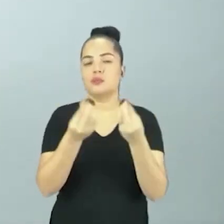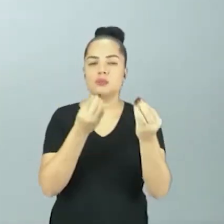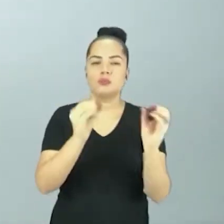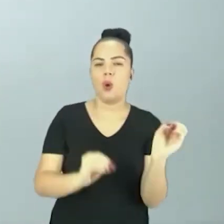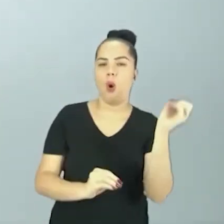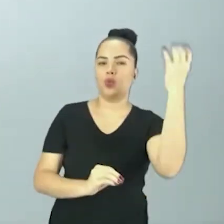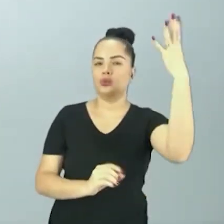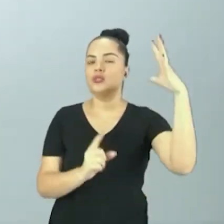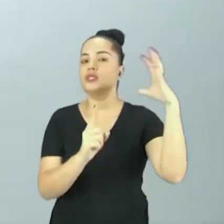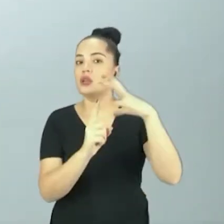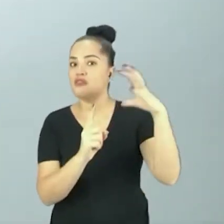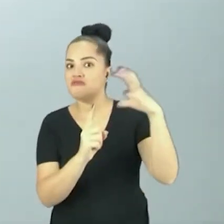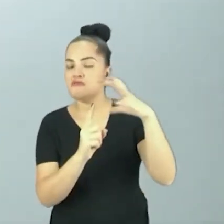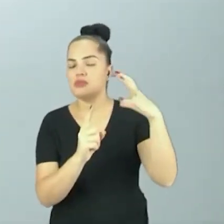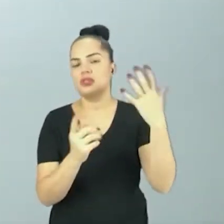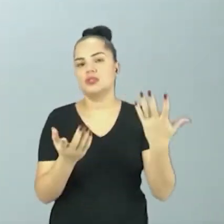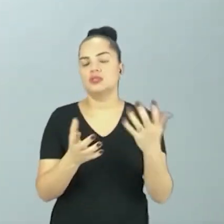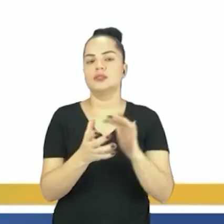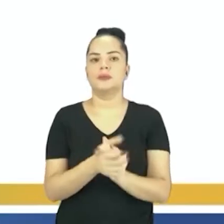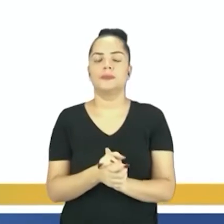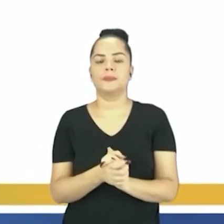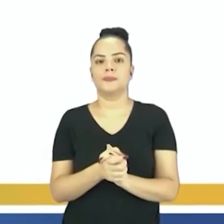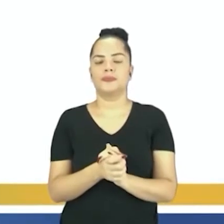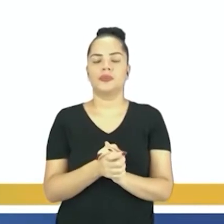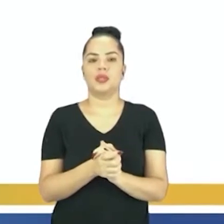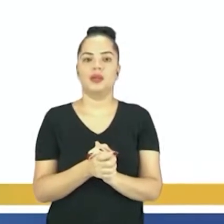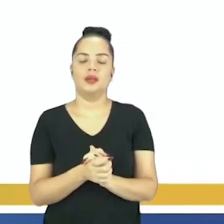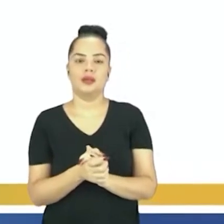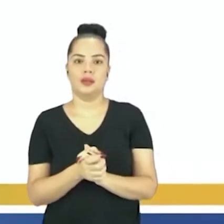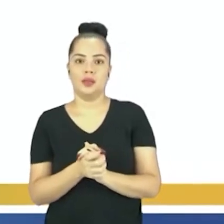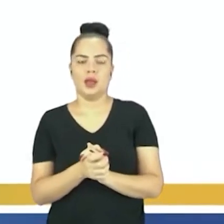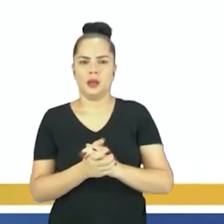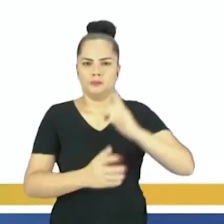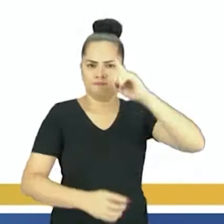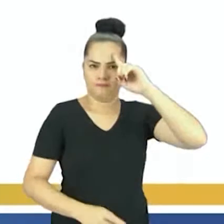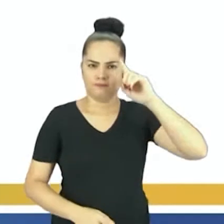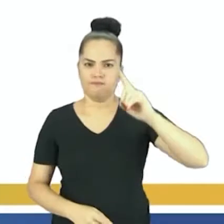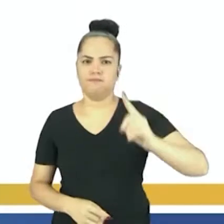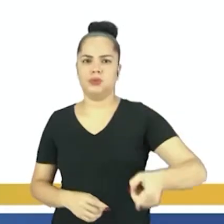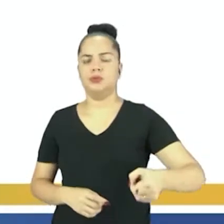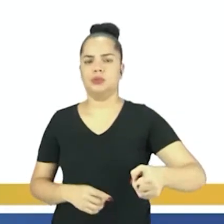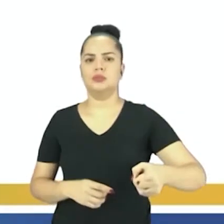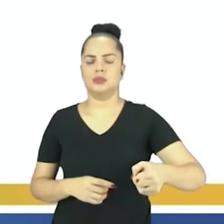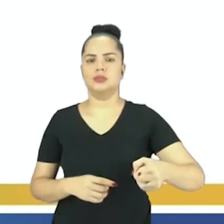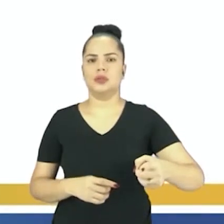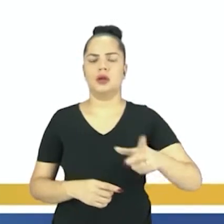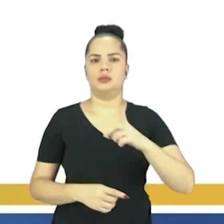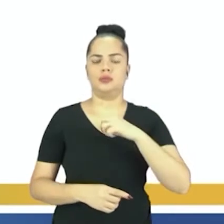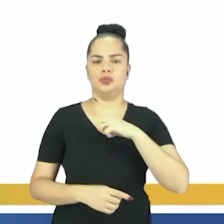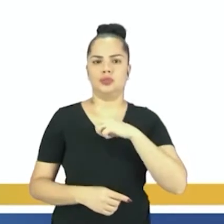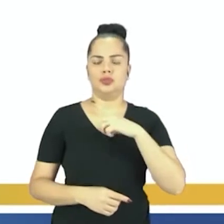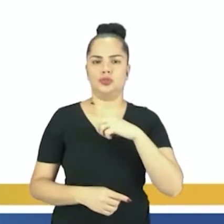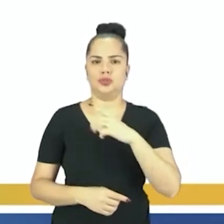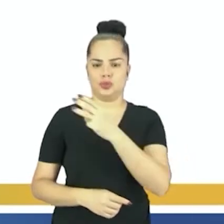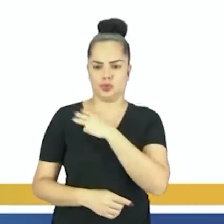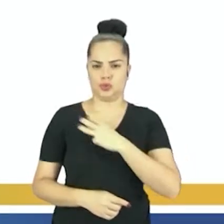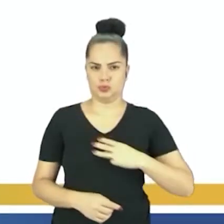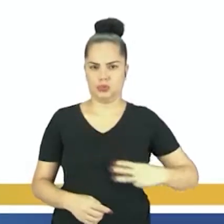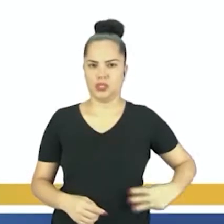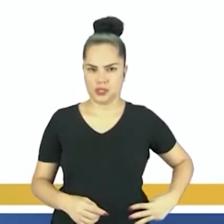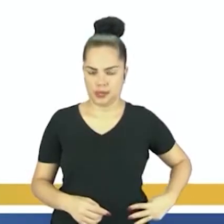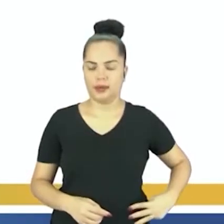União Soviética. Então, a imposição de golpes militares, esse é um detalhe